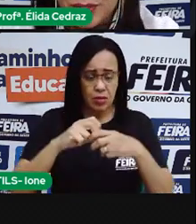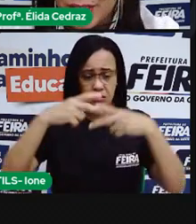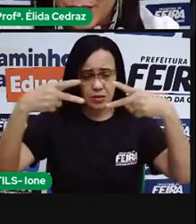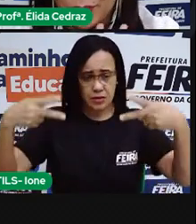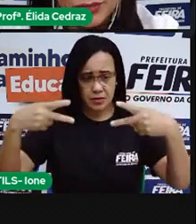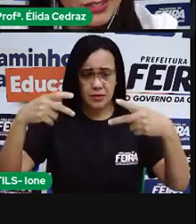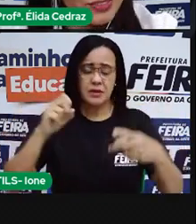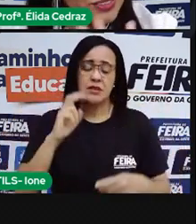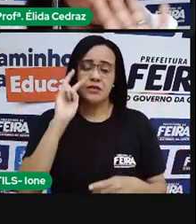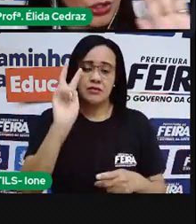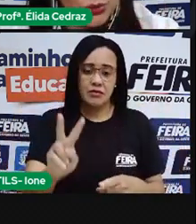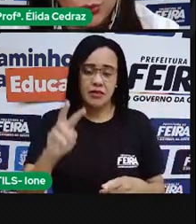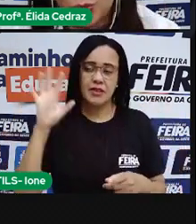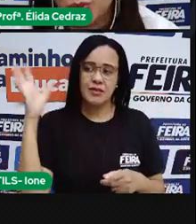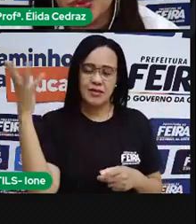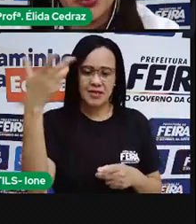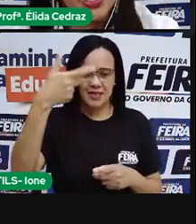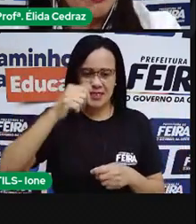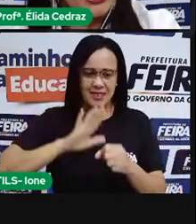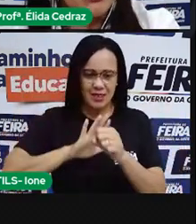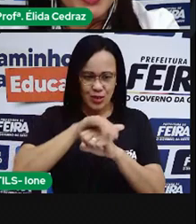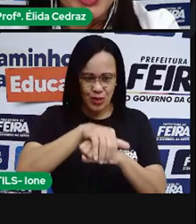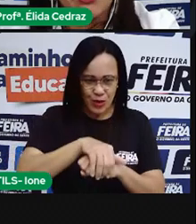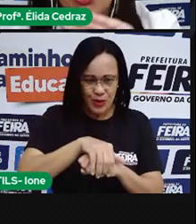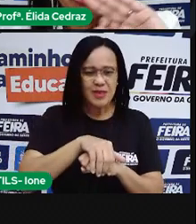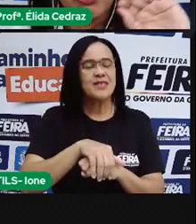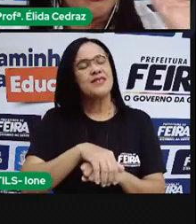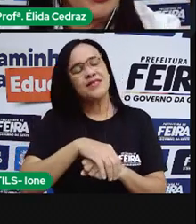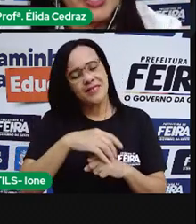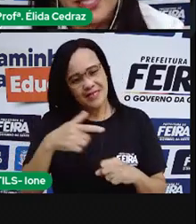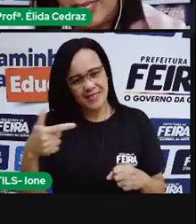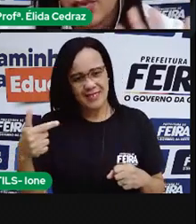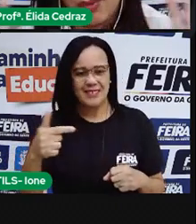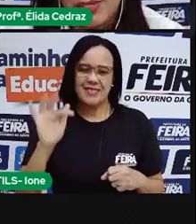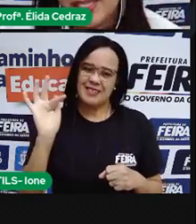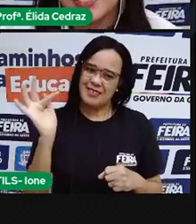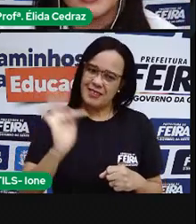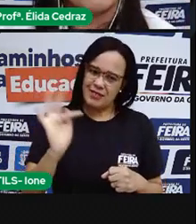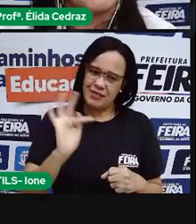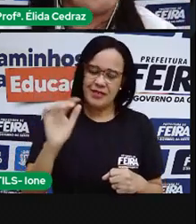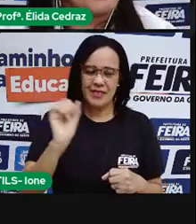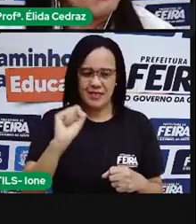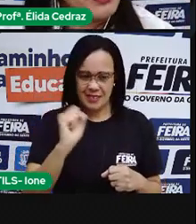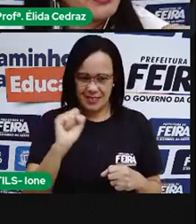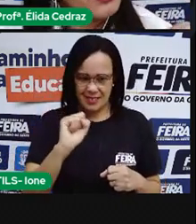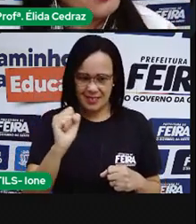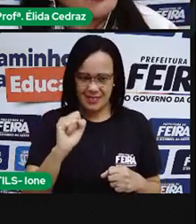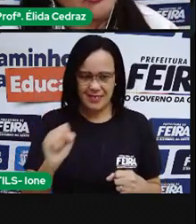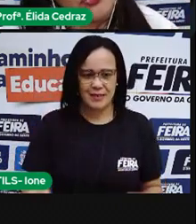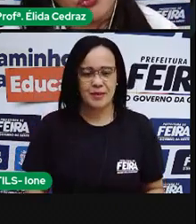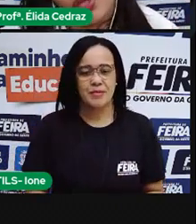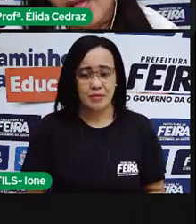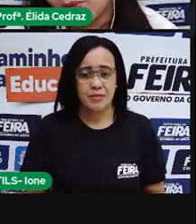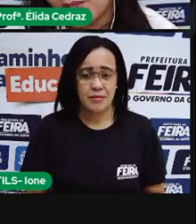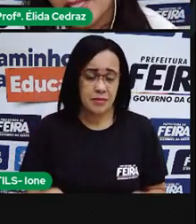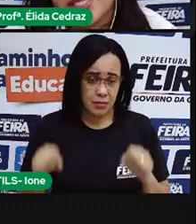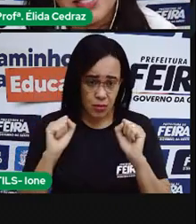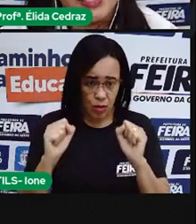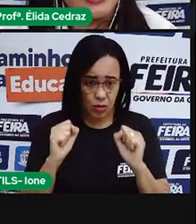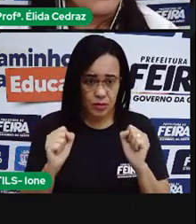e ver o céu noturno, pode ver o avorecer, que é o amanhecer, você pode ver o